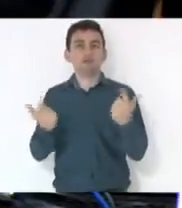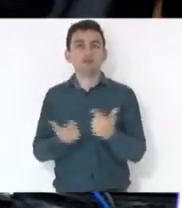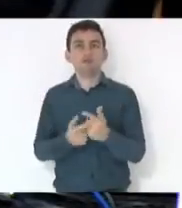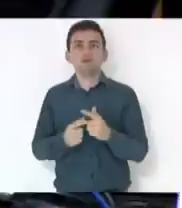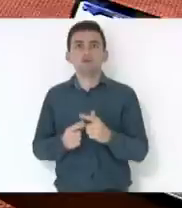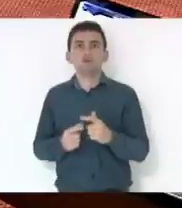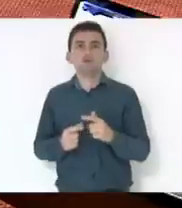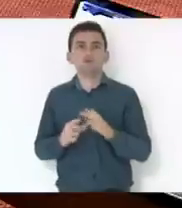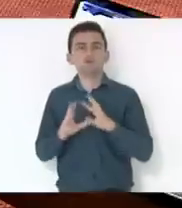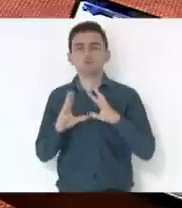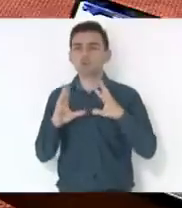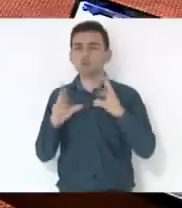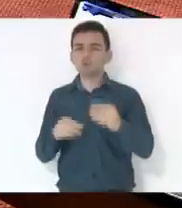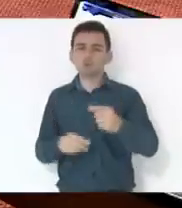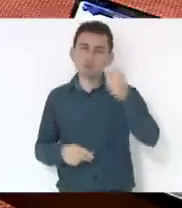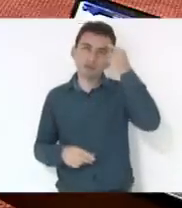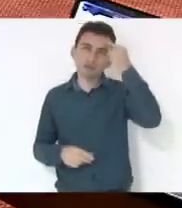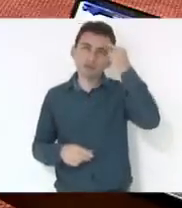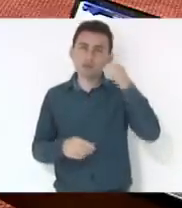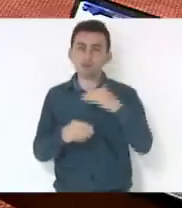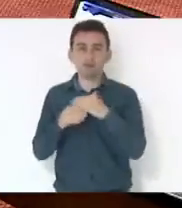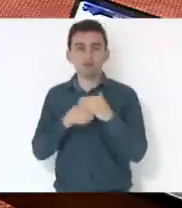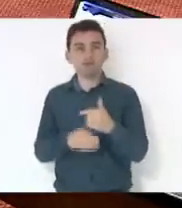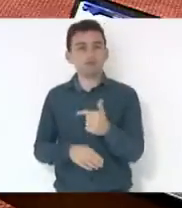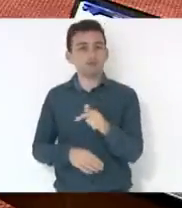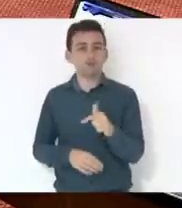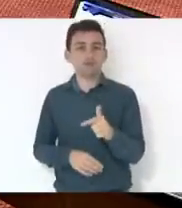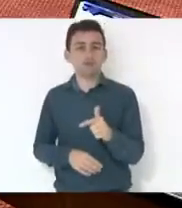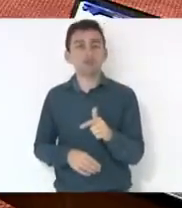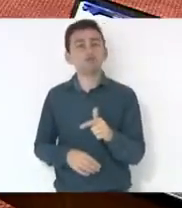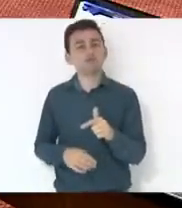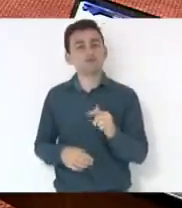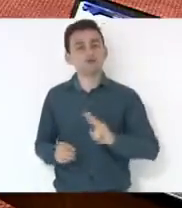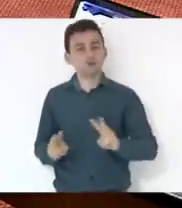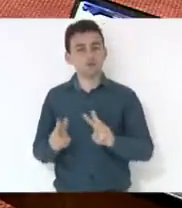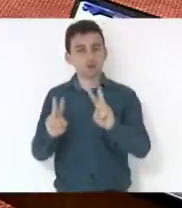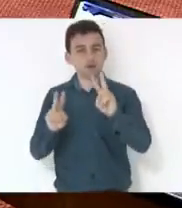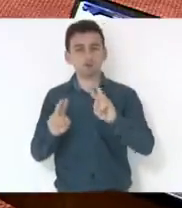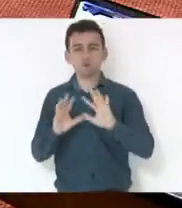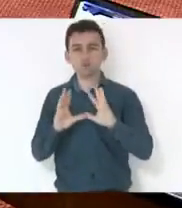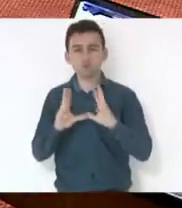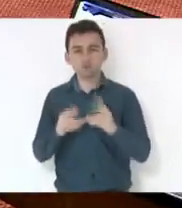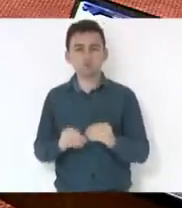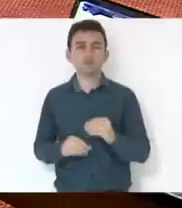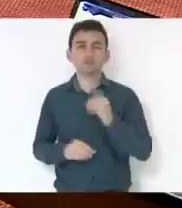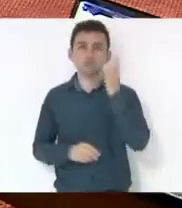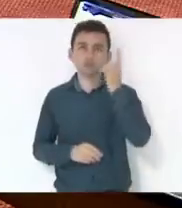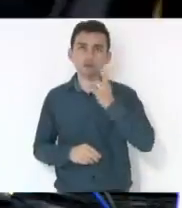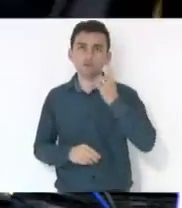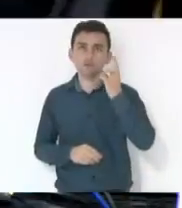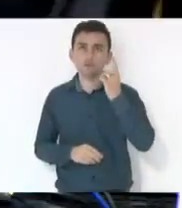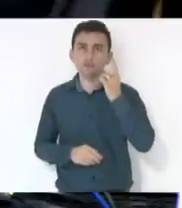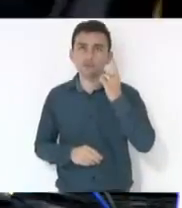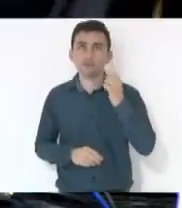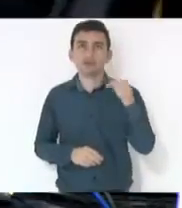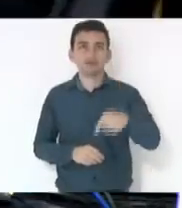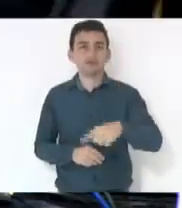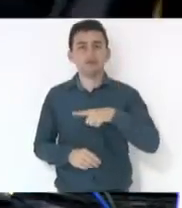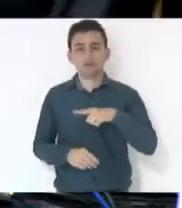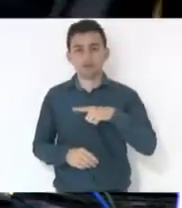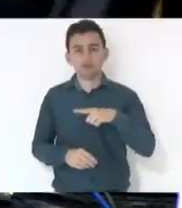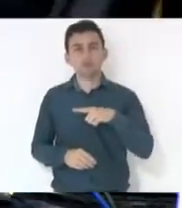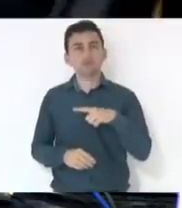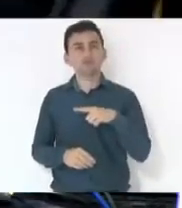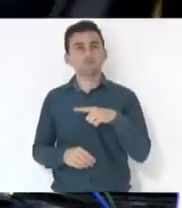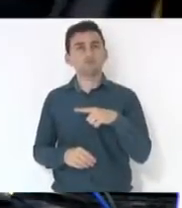a mesma compreensão, da valorização desse Parlamento, de todos os deputados, que, enfim, tem a prerrogativa, o